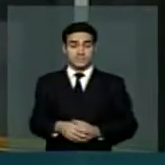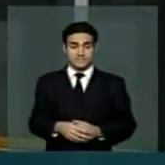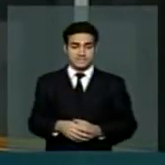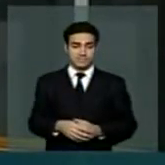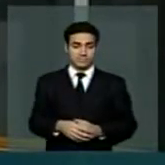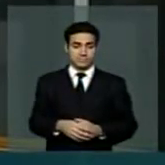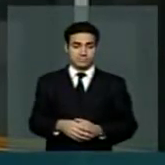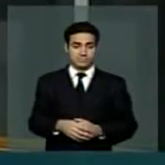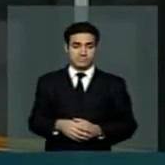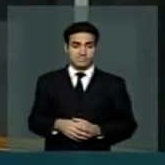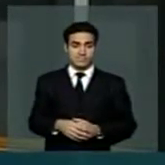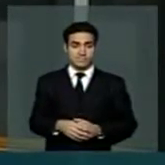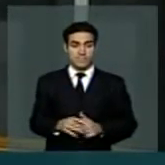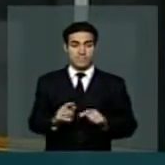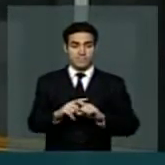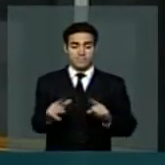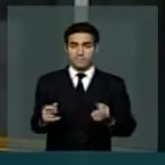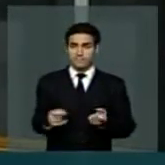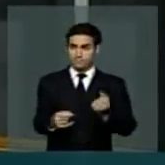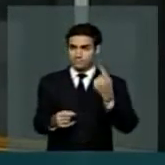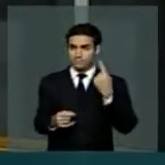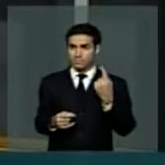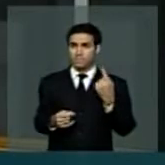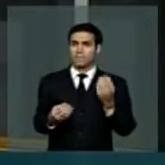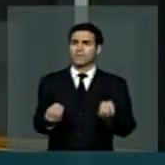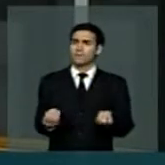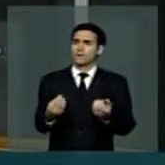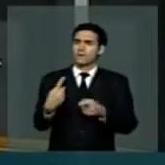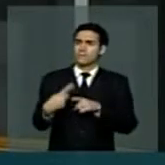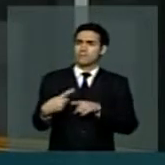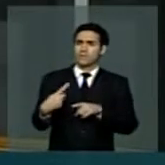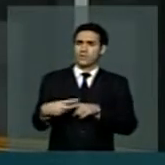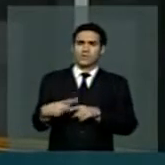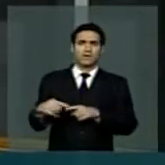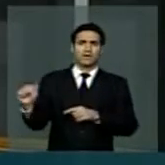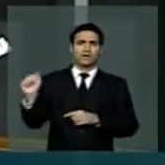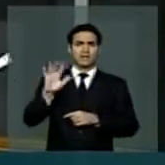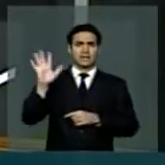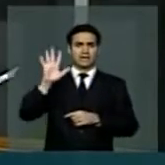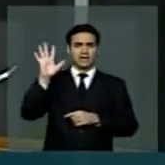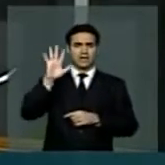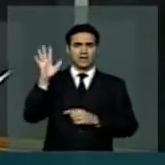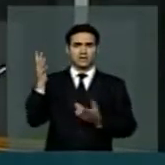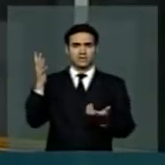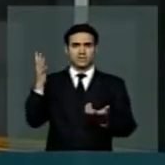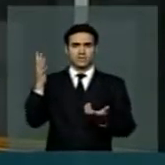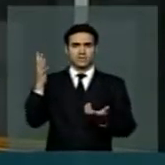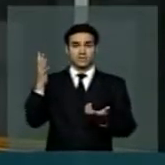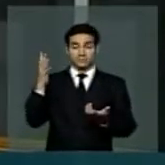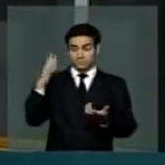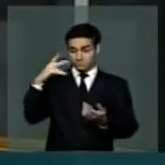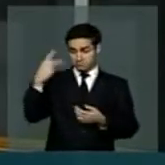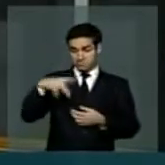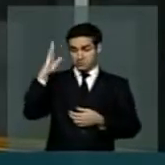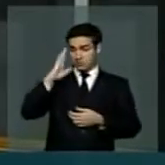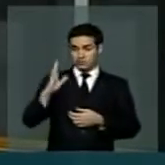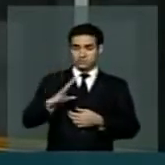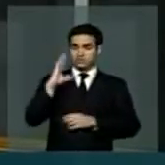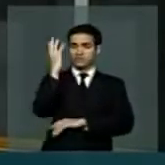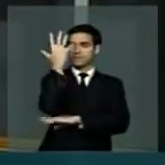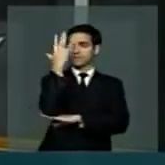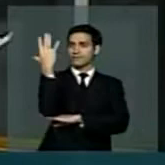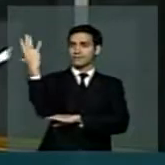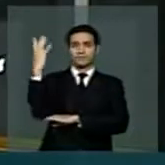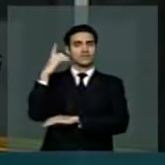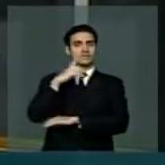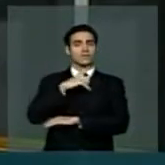contramão dessa favorabilidade da nossa natureza, natureza-mãe, que generosamente coloca